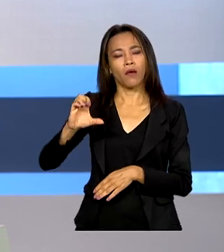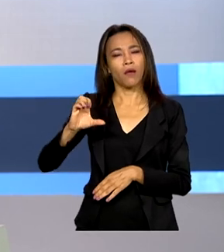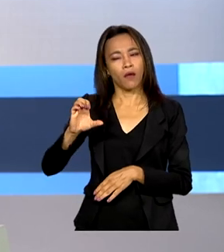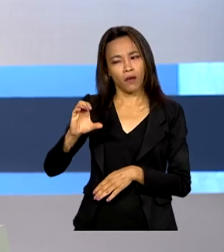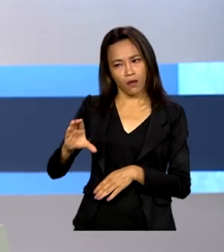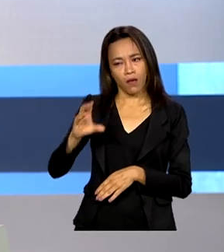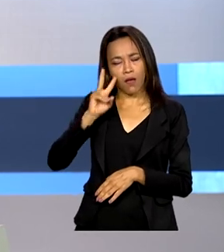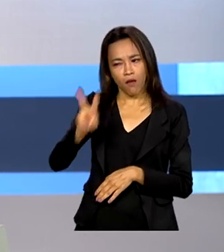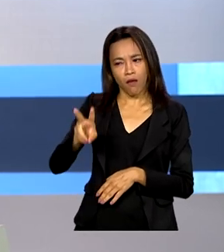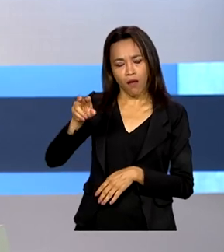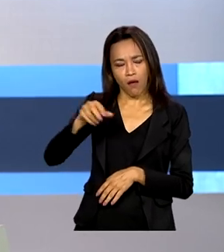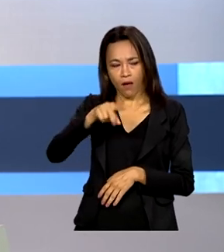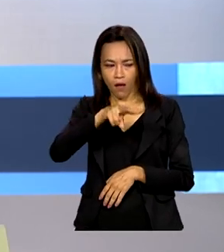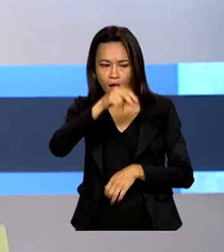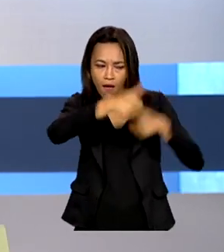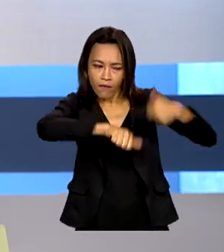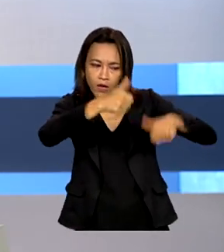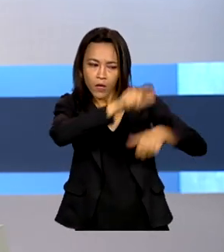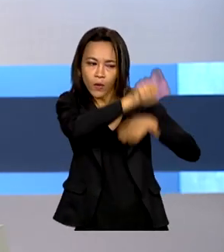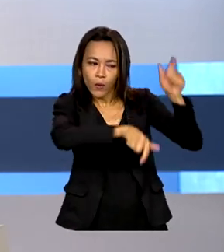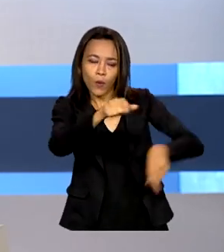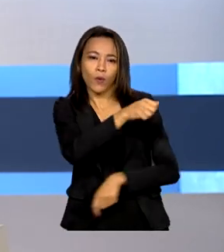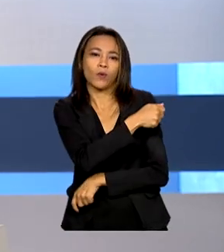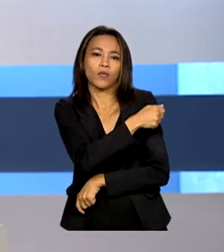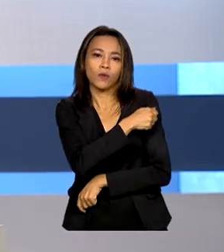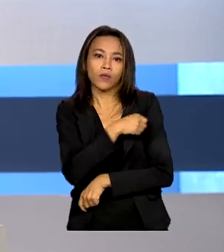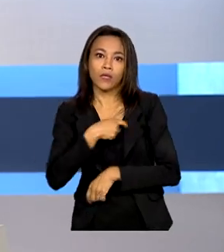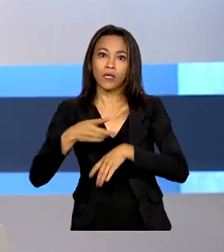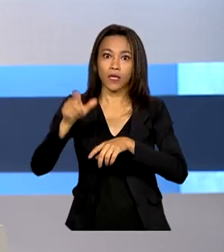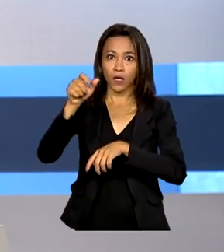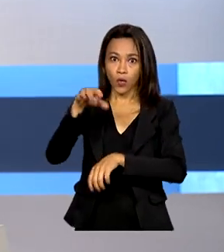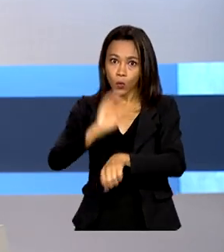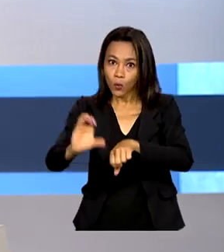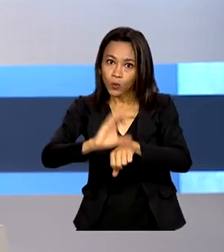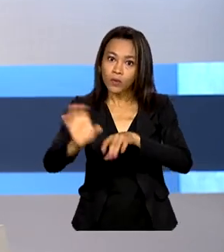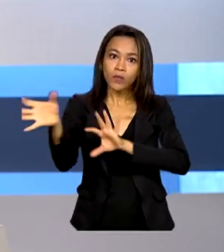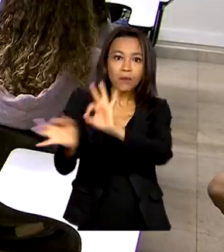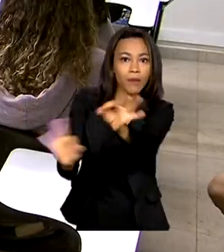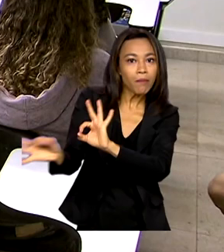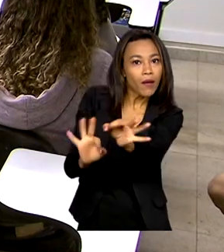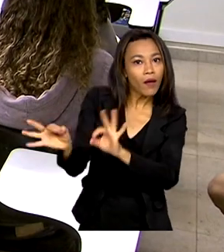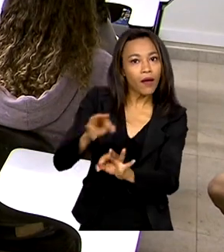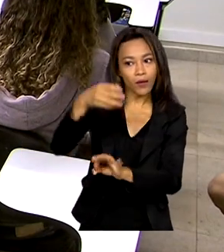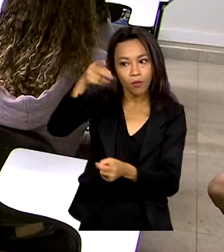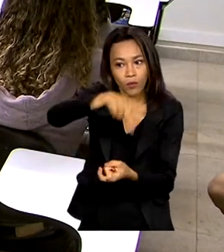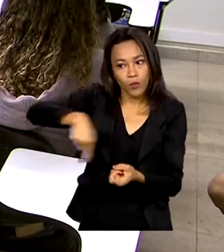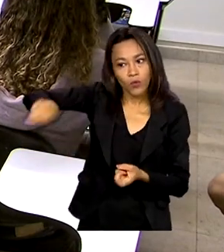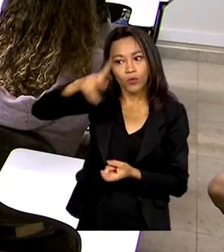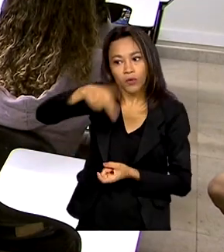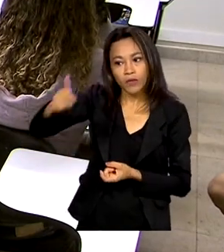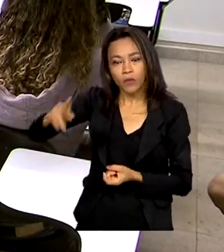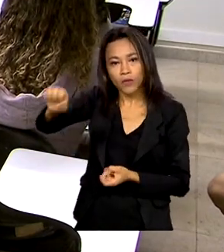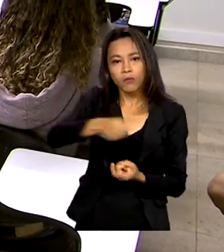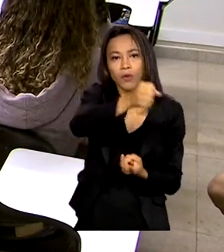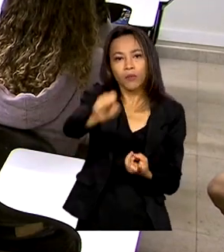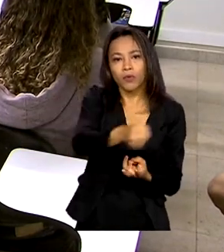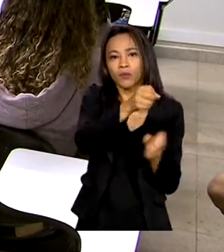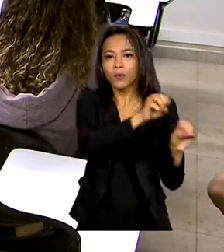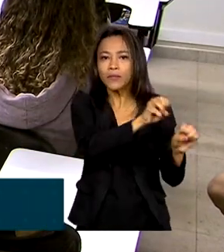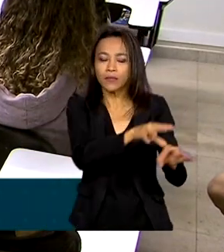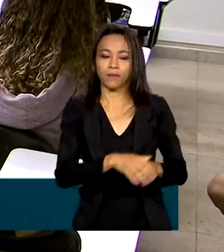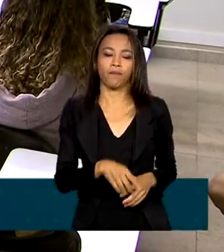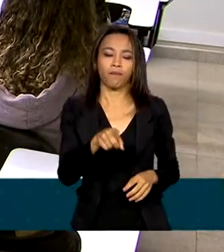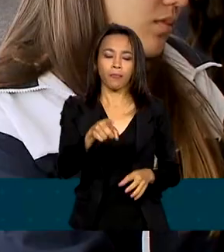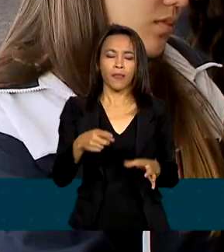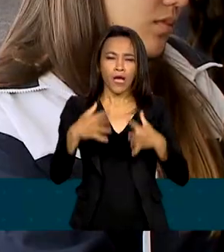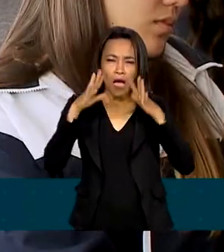desempenho dos estudantes em cursos que preparam os professores para a sala de aula. De olho na qualidade da educação básica,